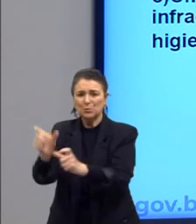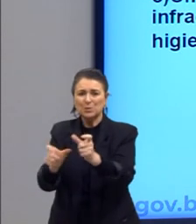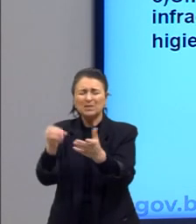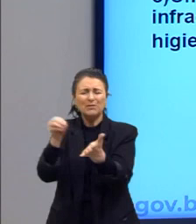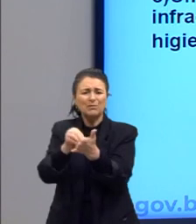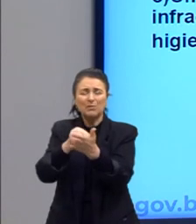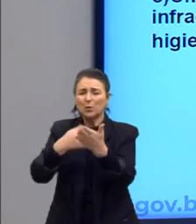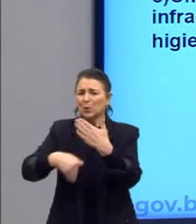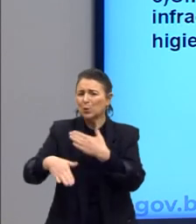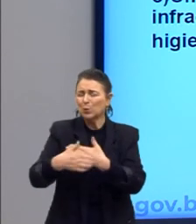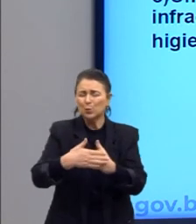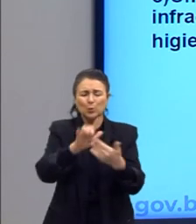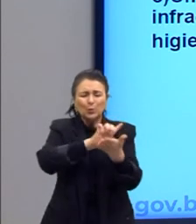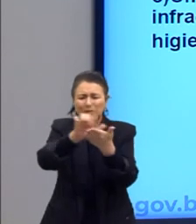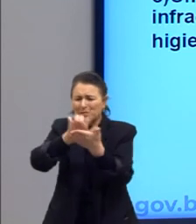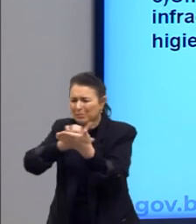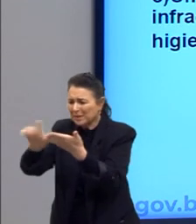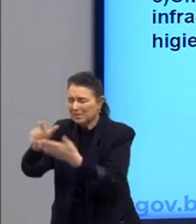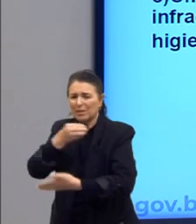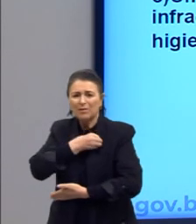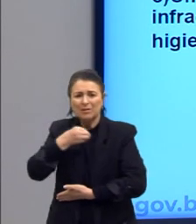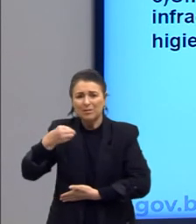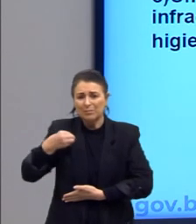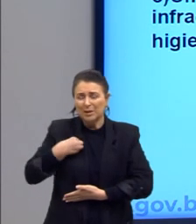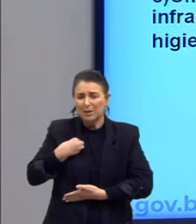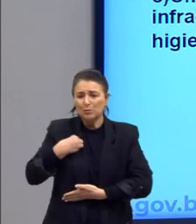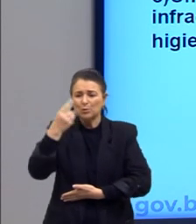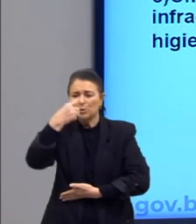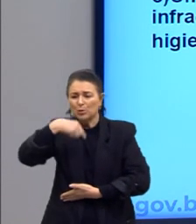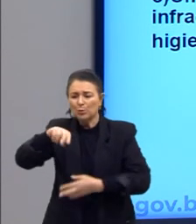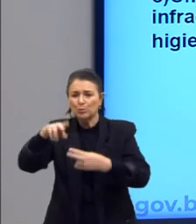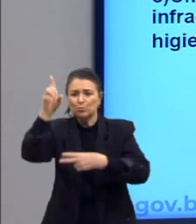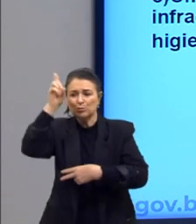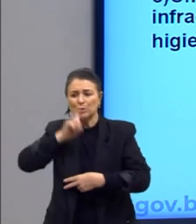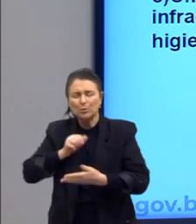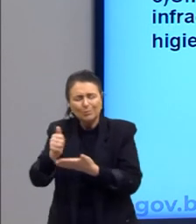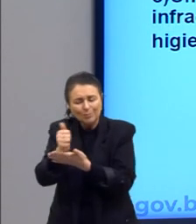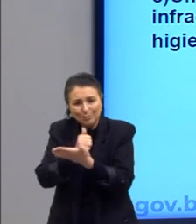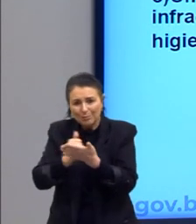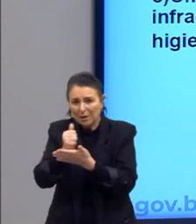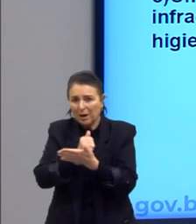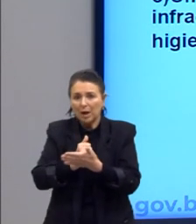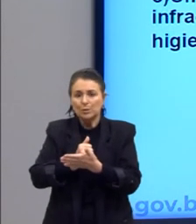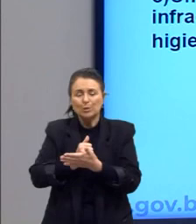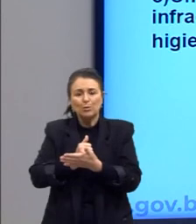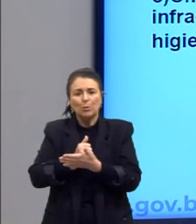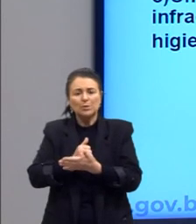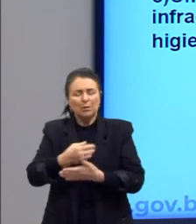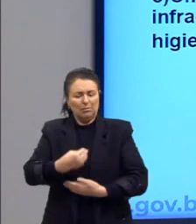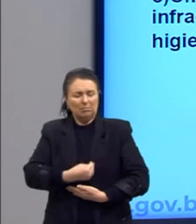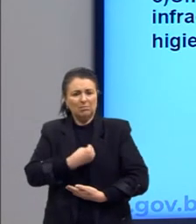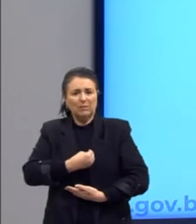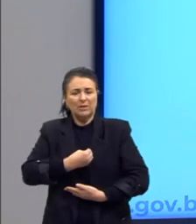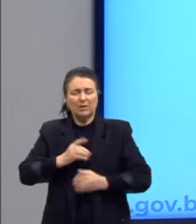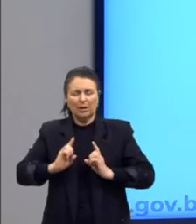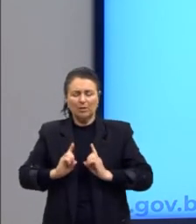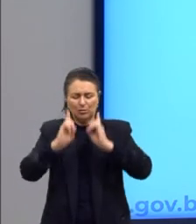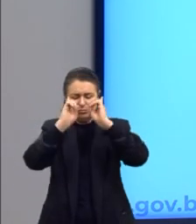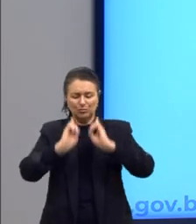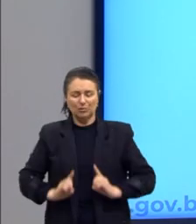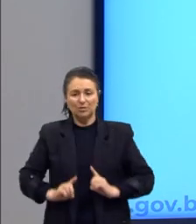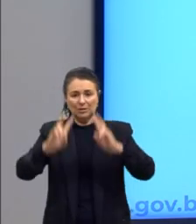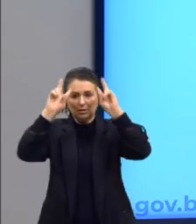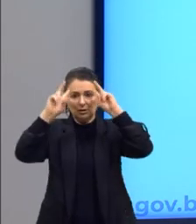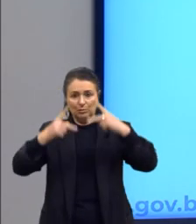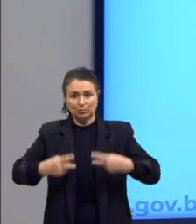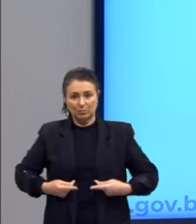falta de higiene, assistência médica e outros direitos básicos da condição da dignidade humana.